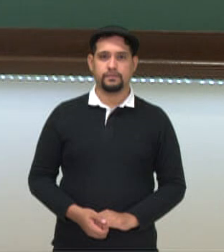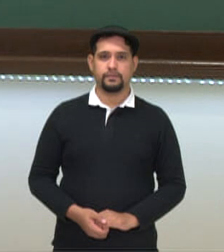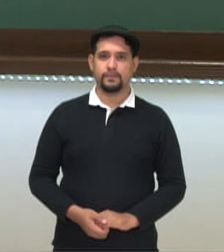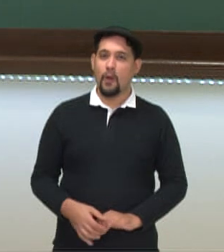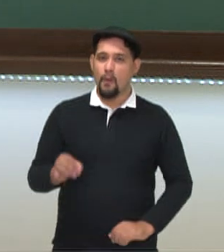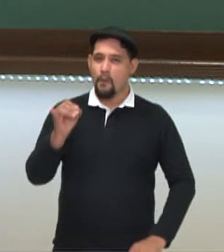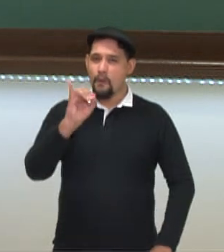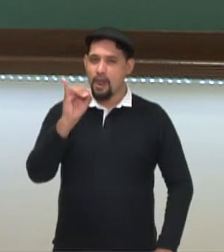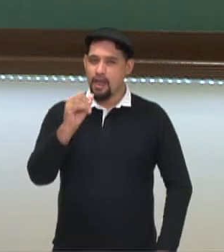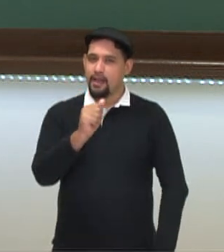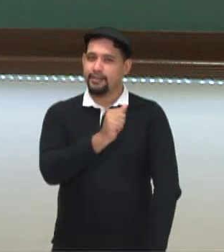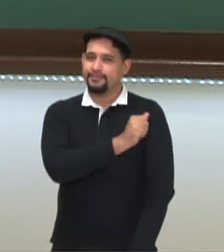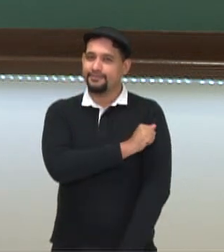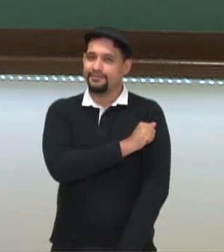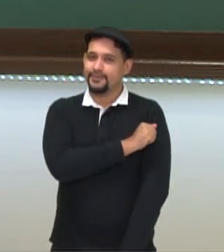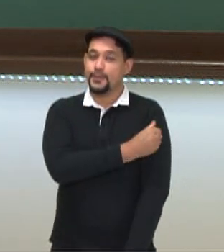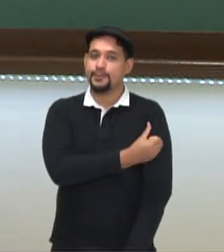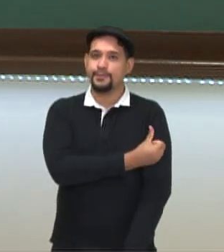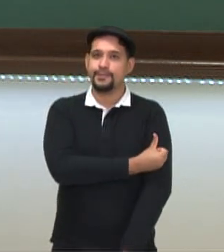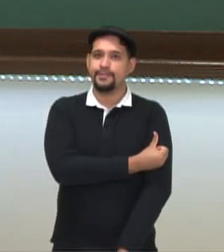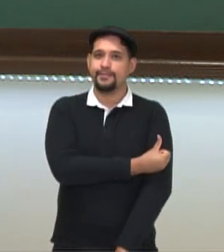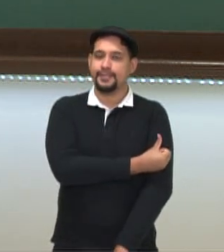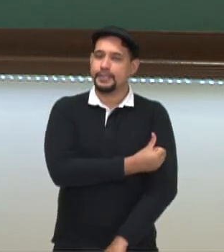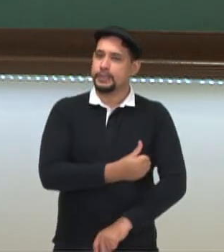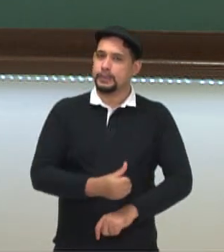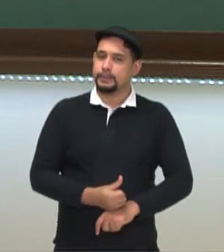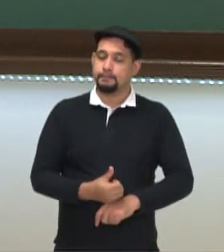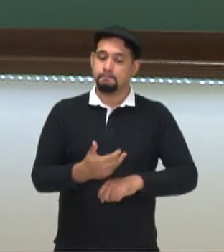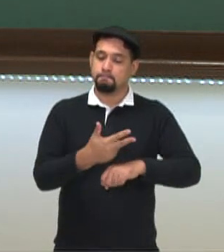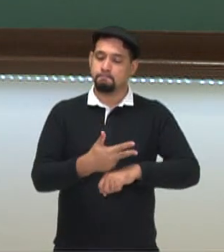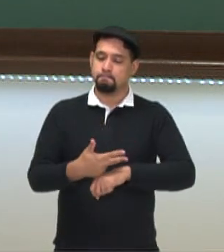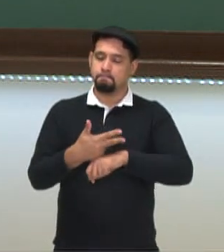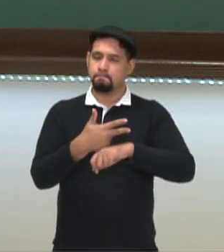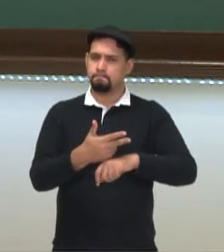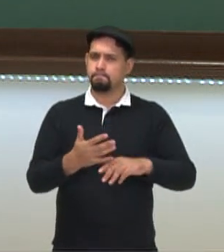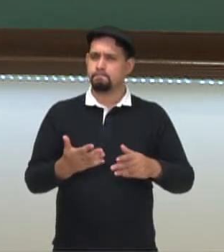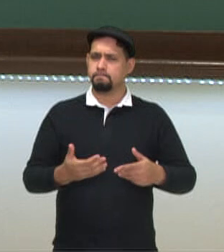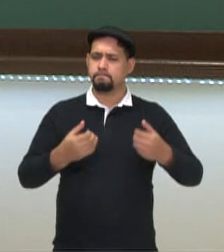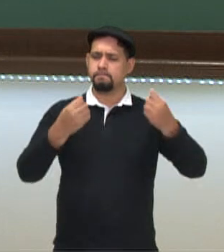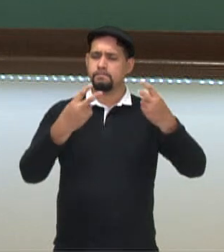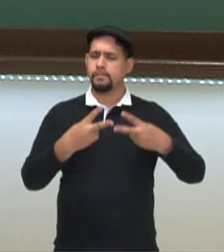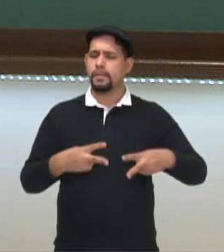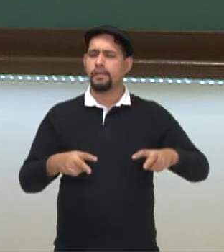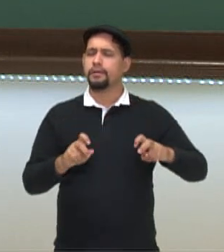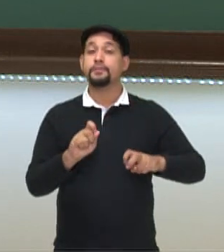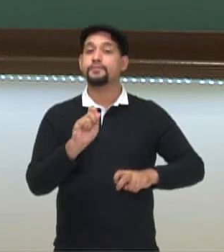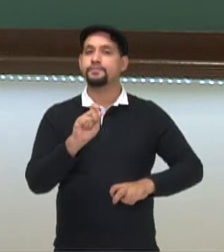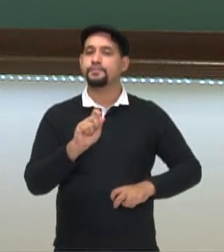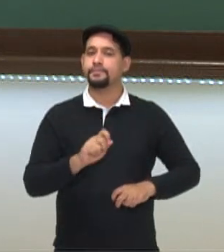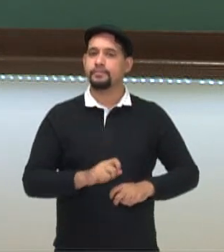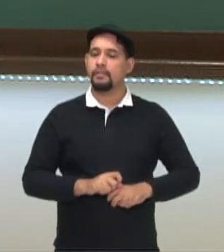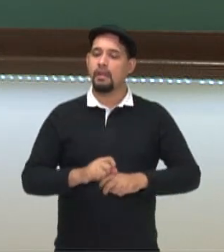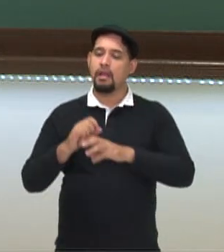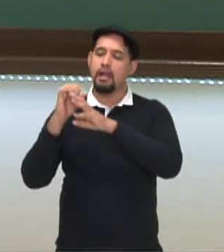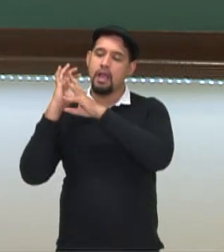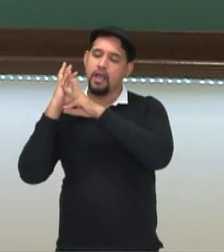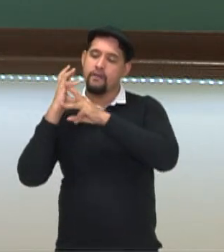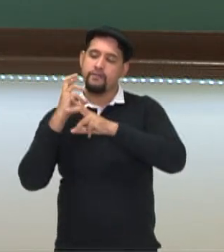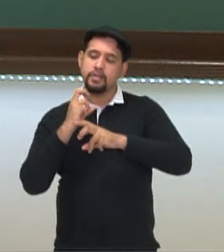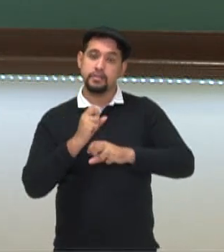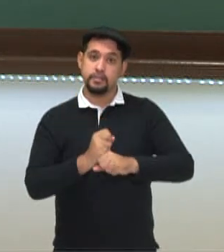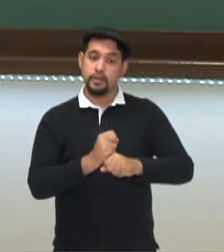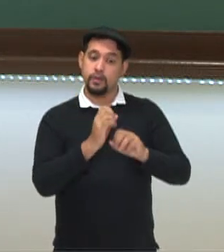Olá, estudantes do sexto ano! Nesse vídeo vamos falar sobre a revisão do